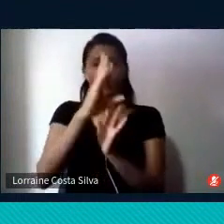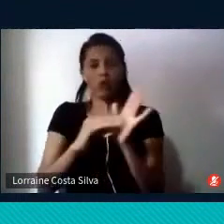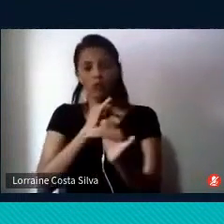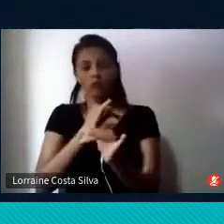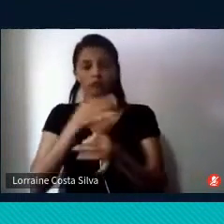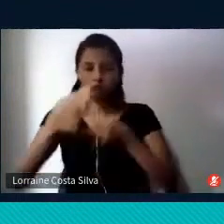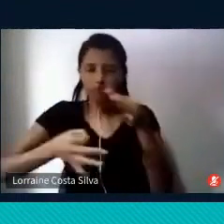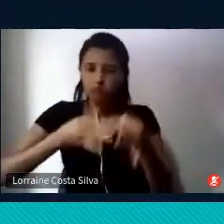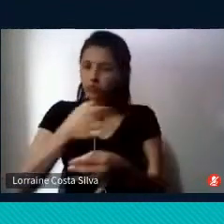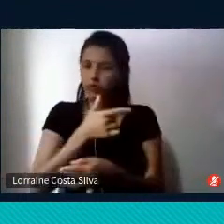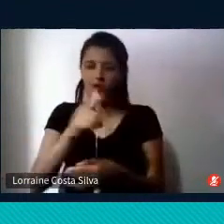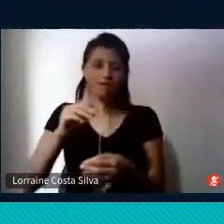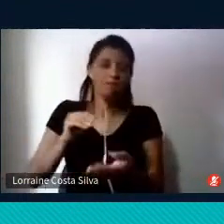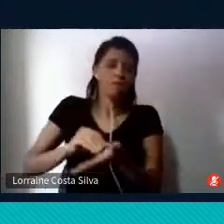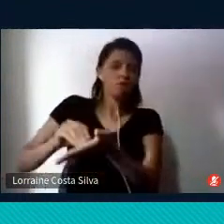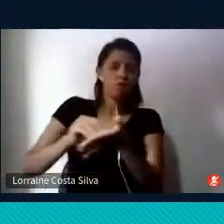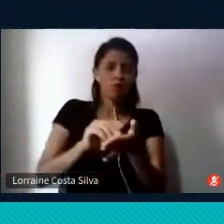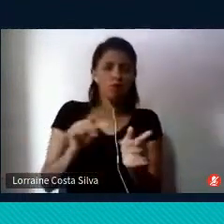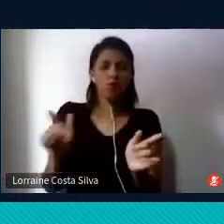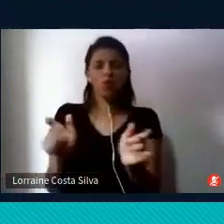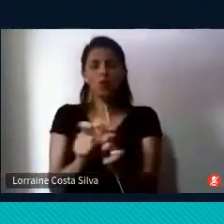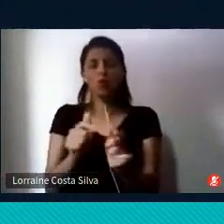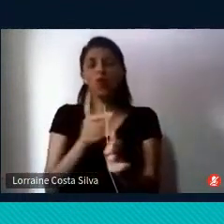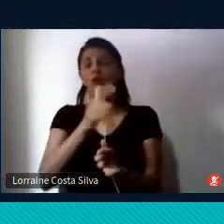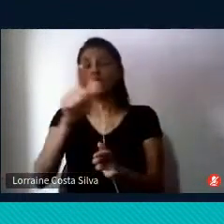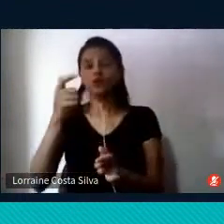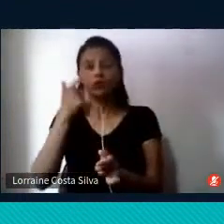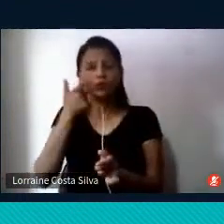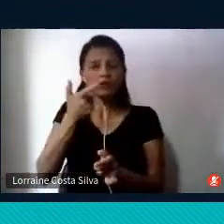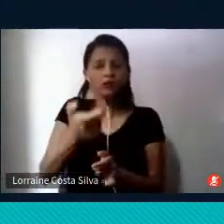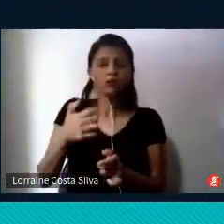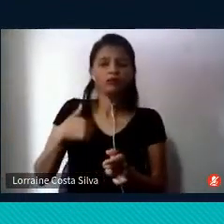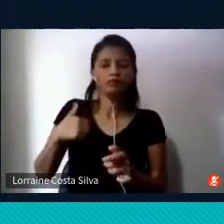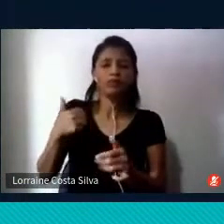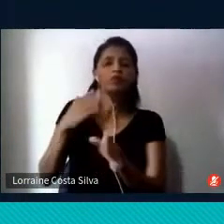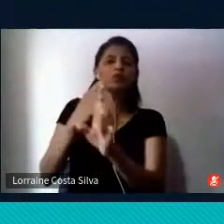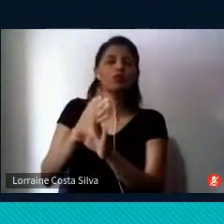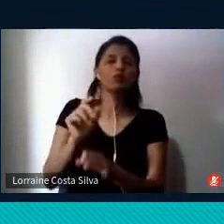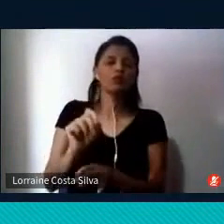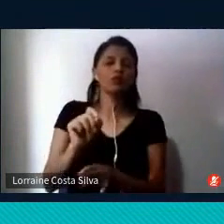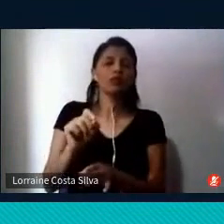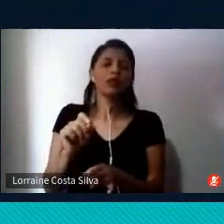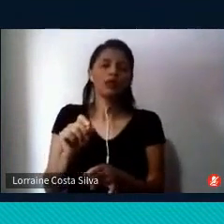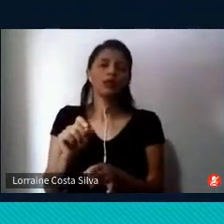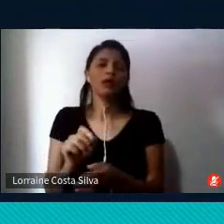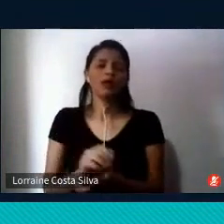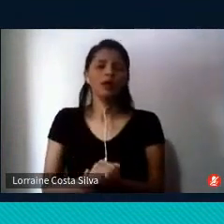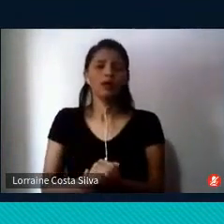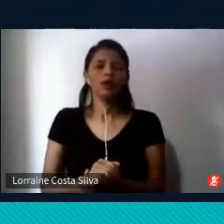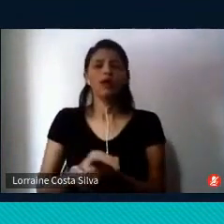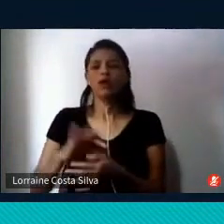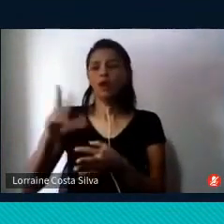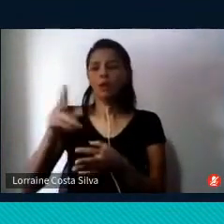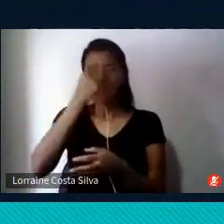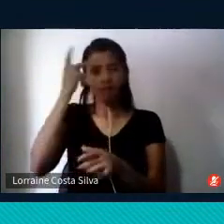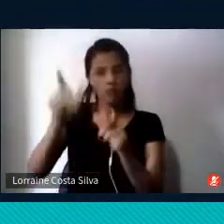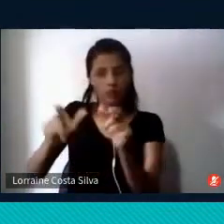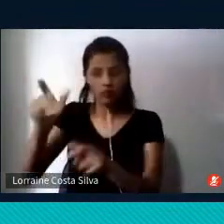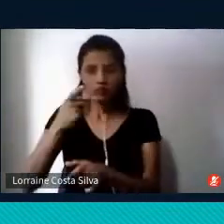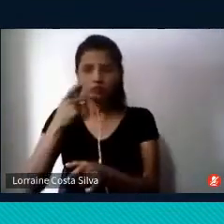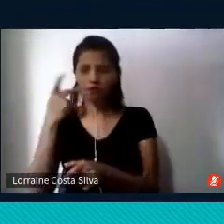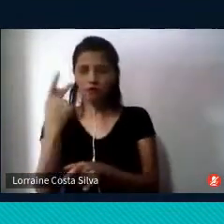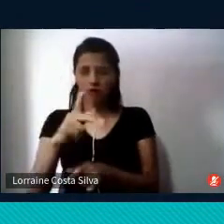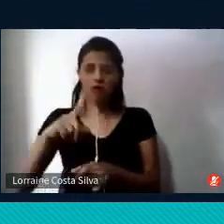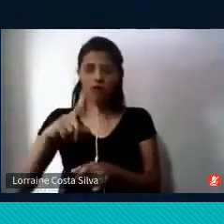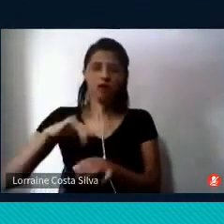Uma coisa que me surpreendeu é que praticamente todas as pessoas que falam sobre o problema da